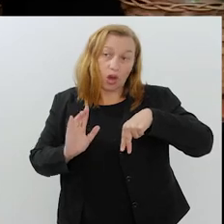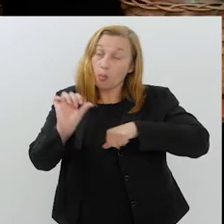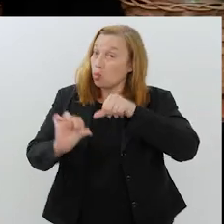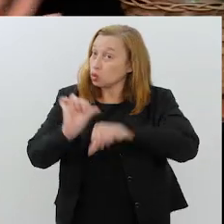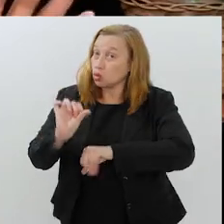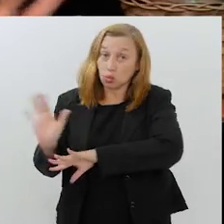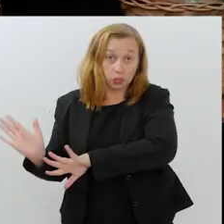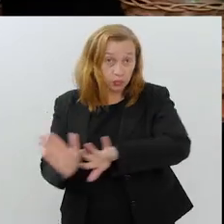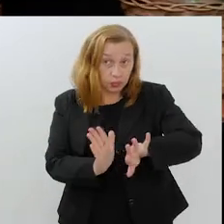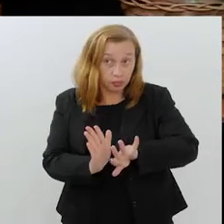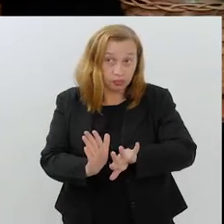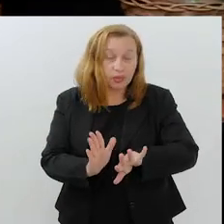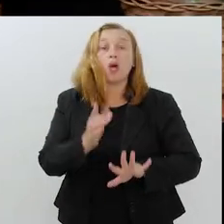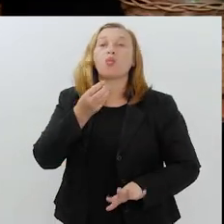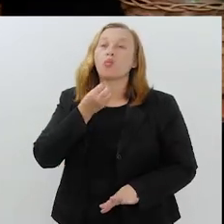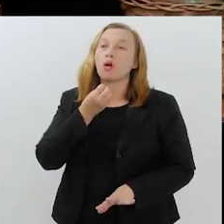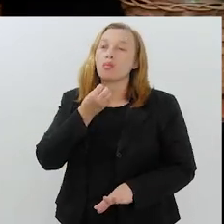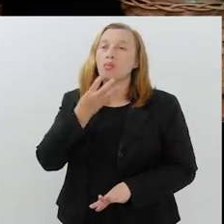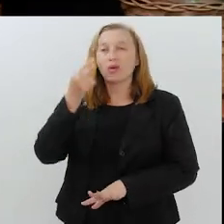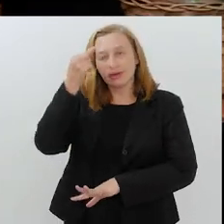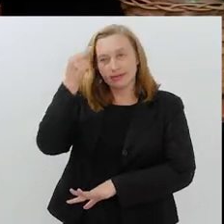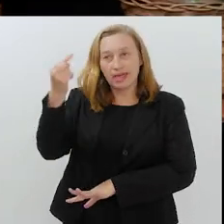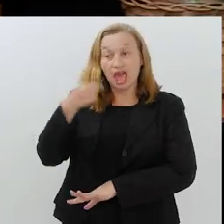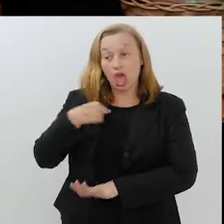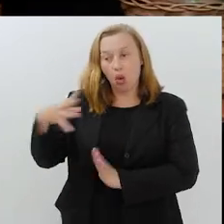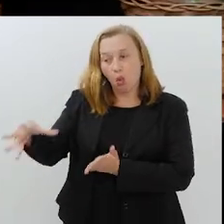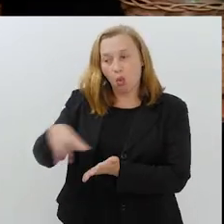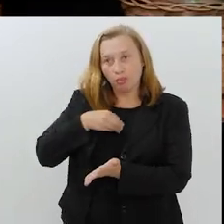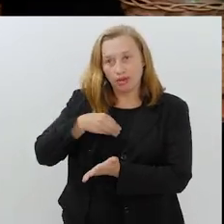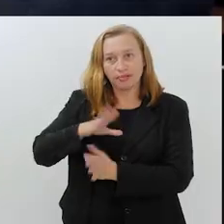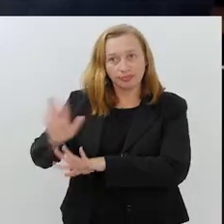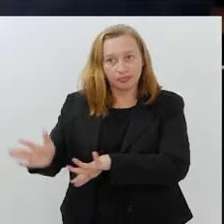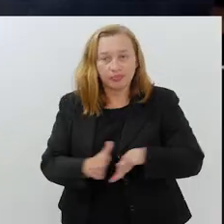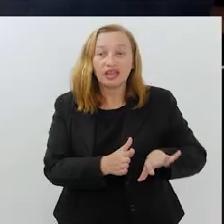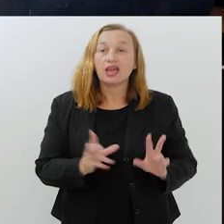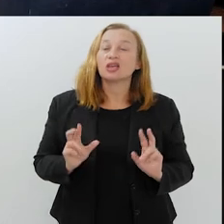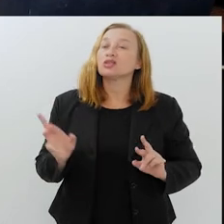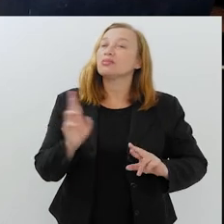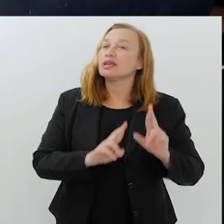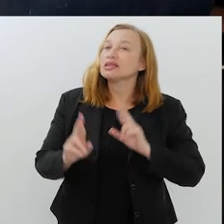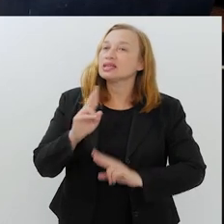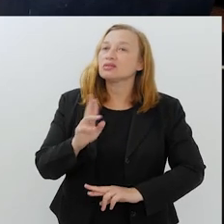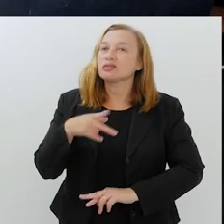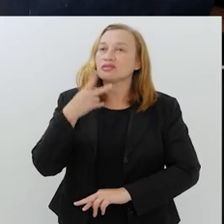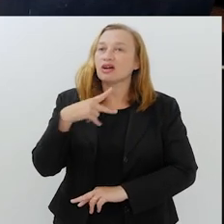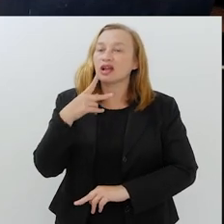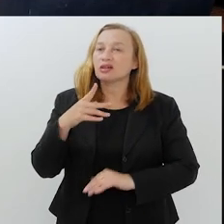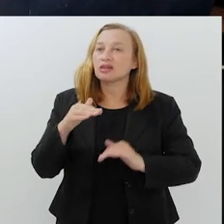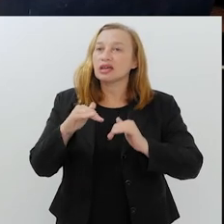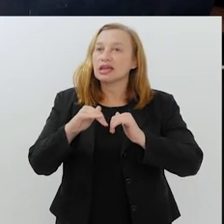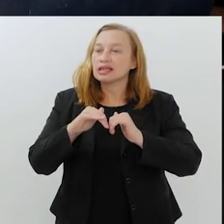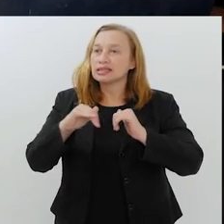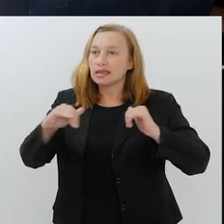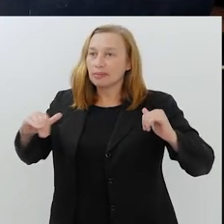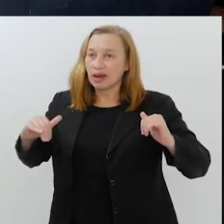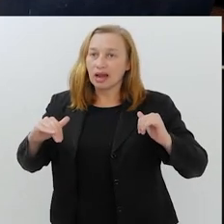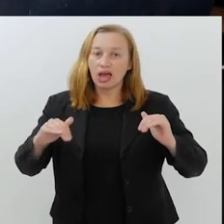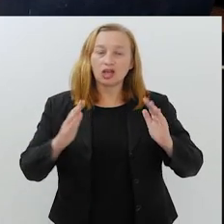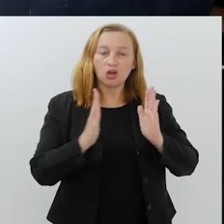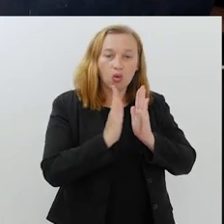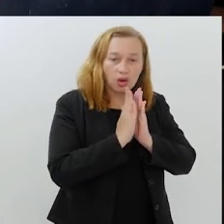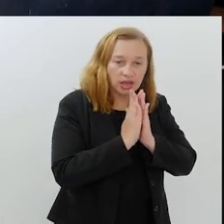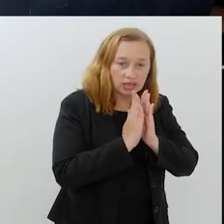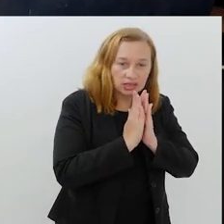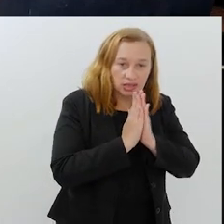para frente. Exatamente. Foi uma ideia boa que eu roubei. Isso, e até sobre essa questão que a gente estava falando da separação na oração de